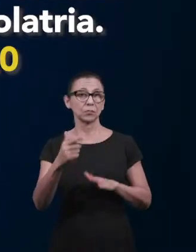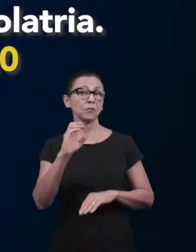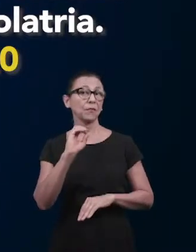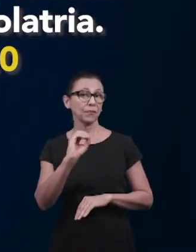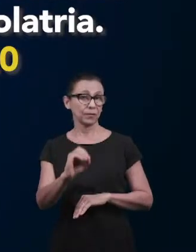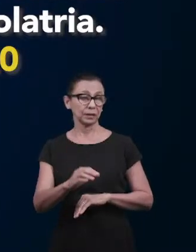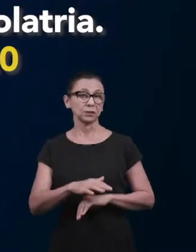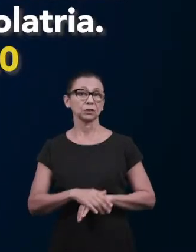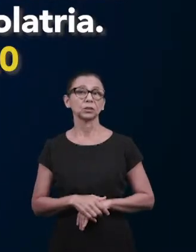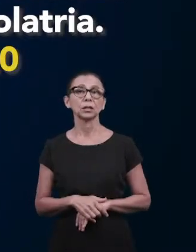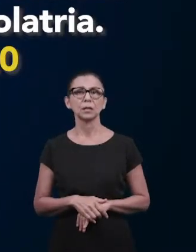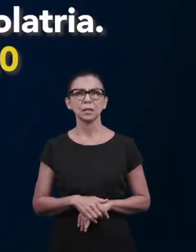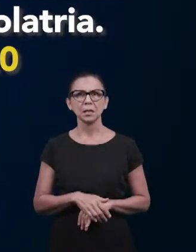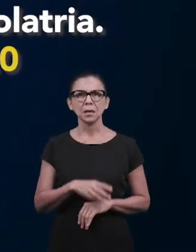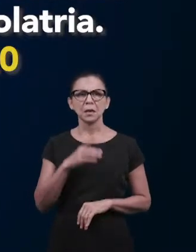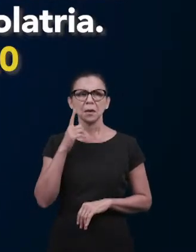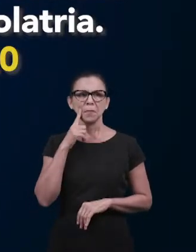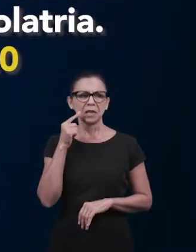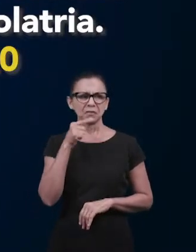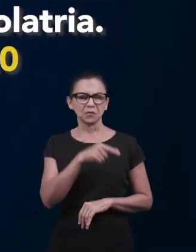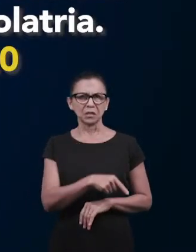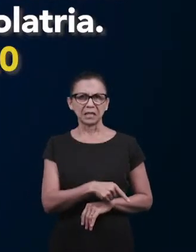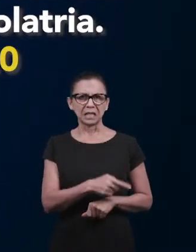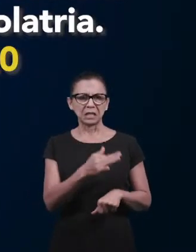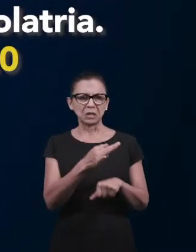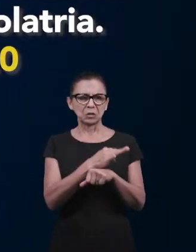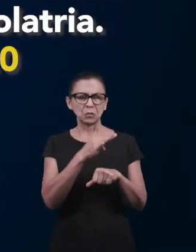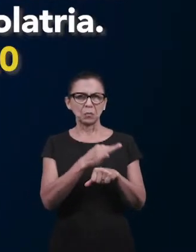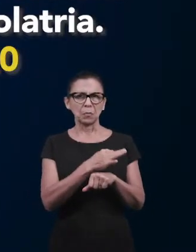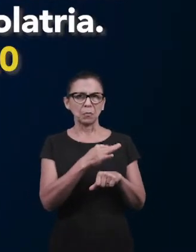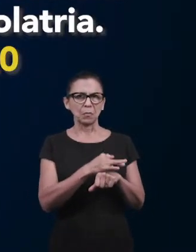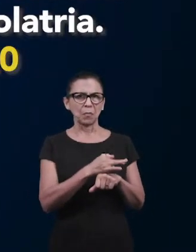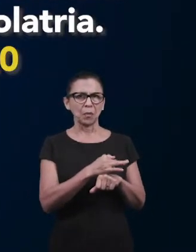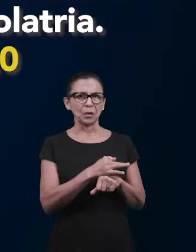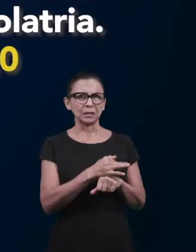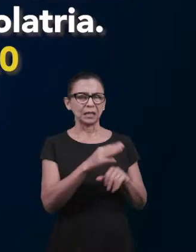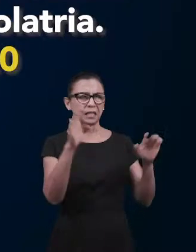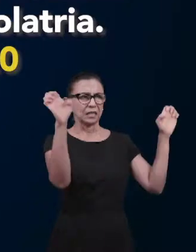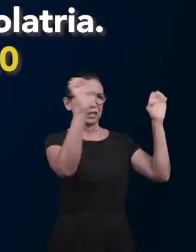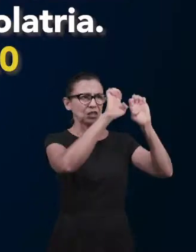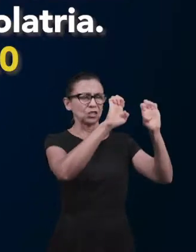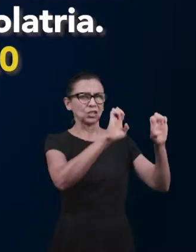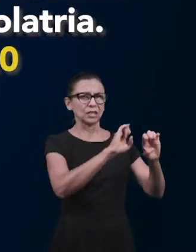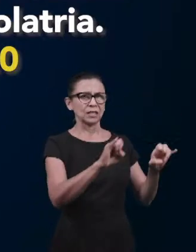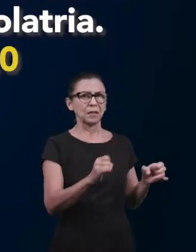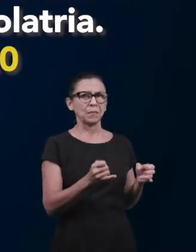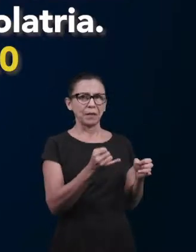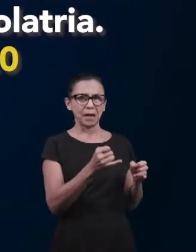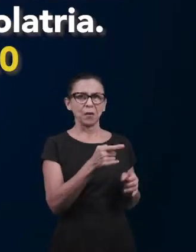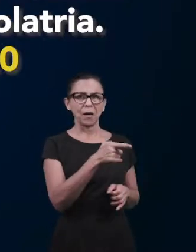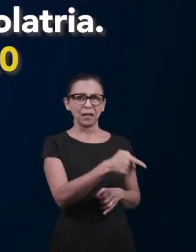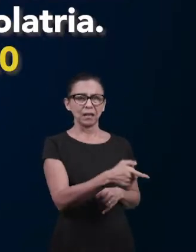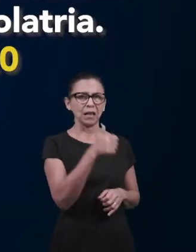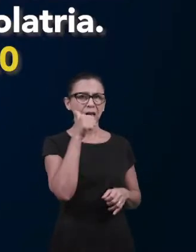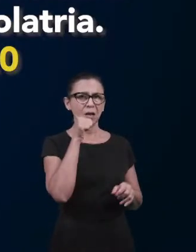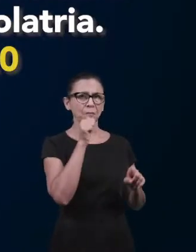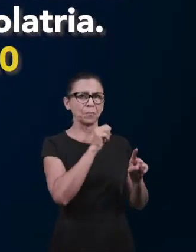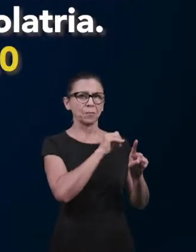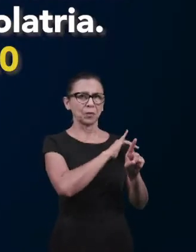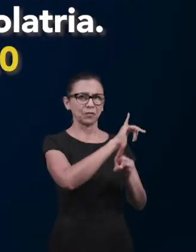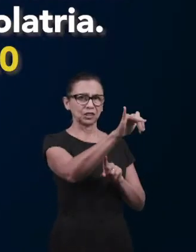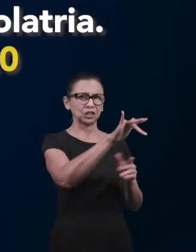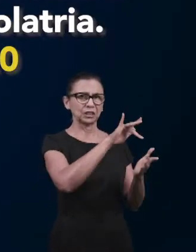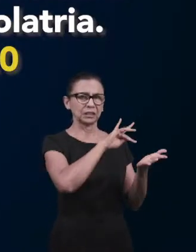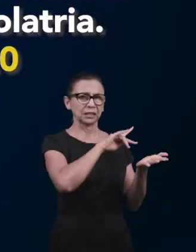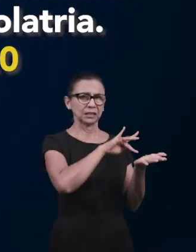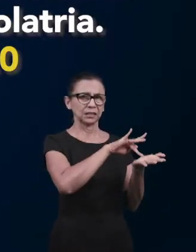que toleras Jezabel, mulher que se desprofetiza, ensinar e enganar os meus servos para que se prostituam e